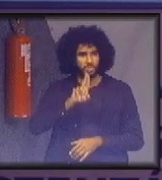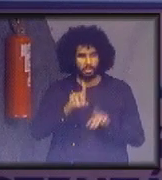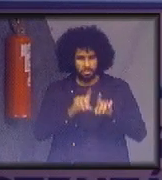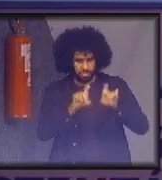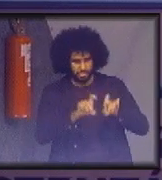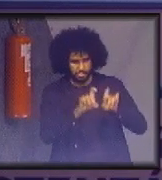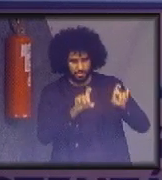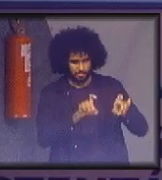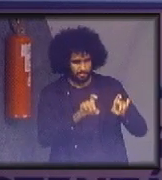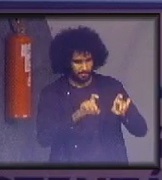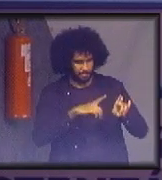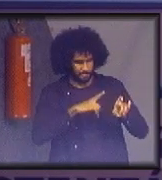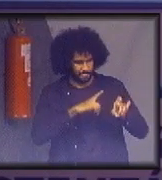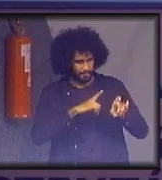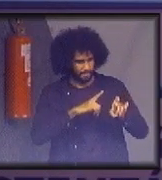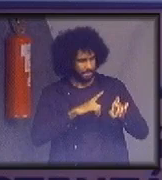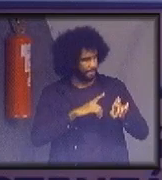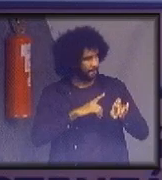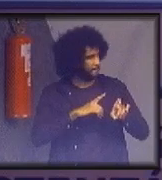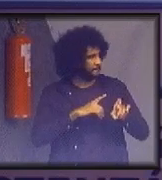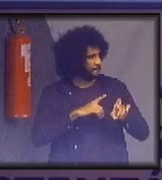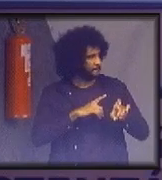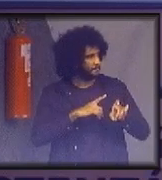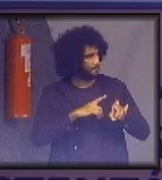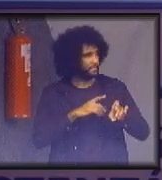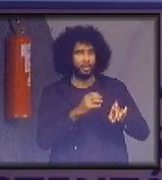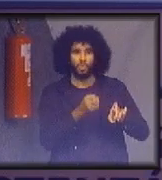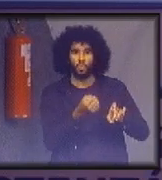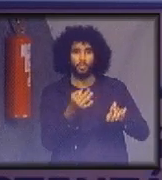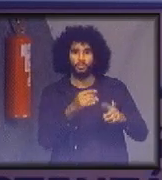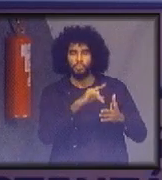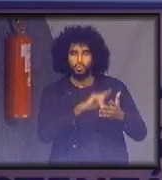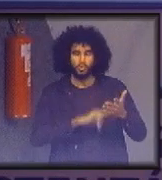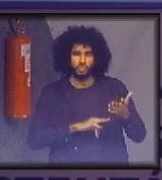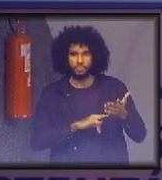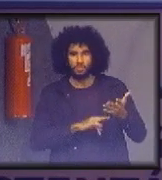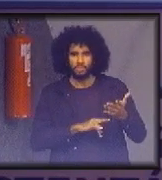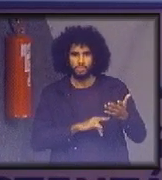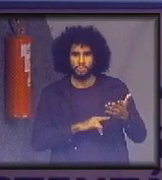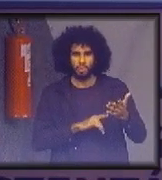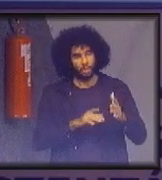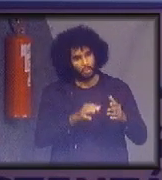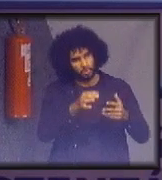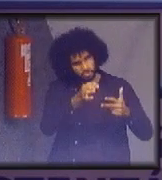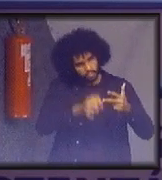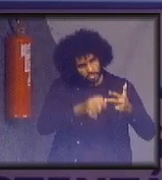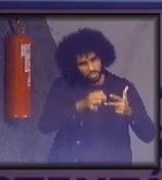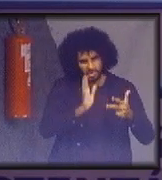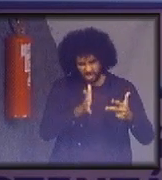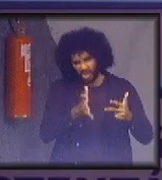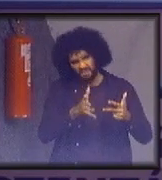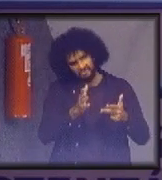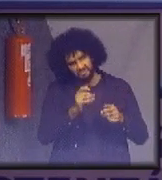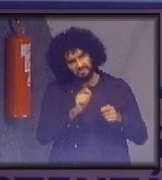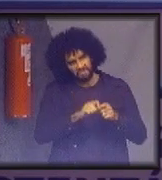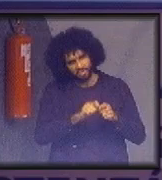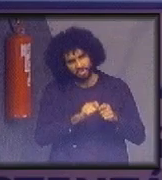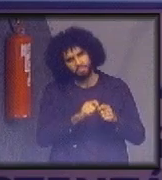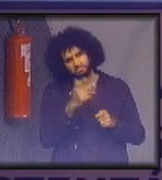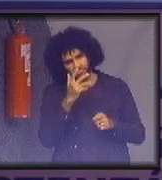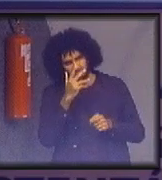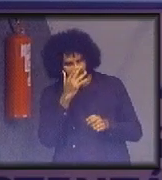que tem uma quantidade de documentação monumental, é o Poder Judiciário, já deve estar fazendo isso, com certeza,